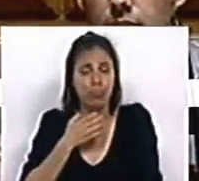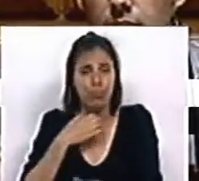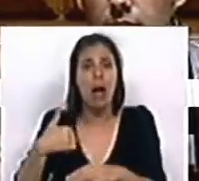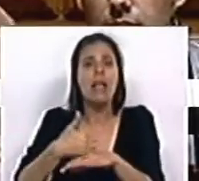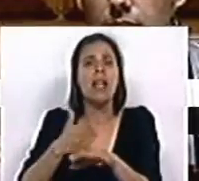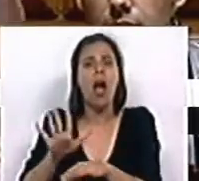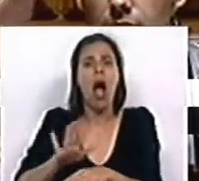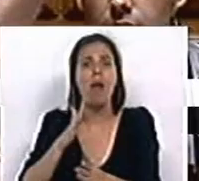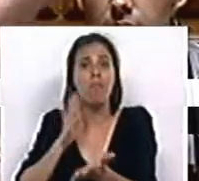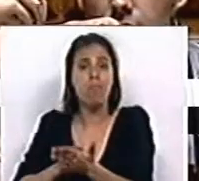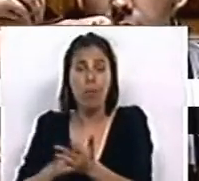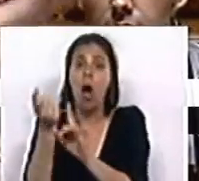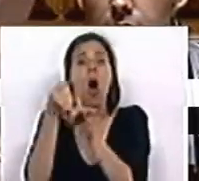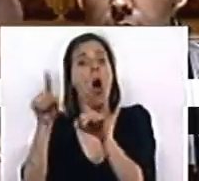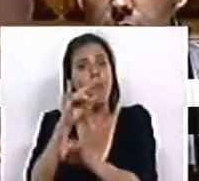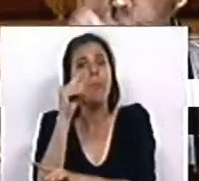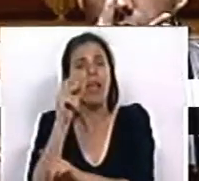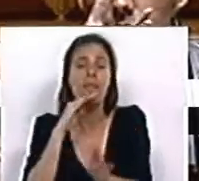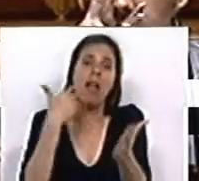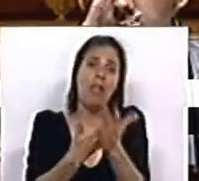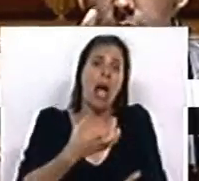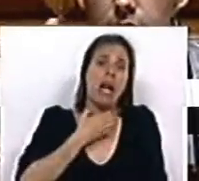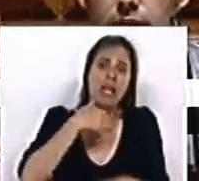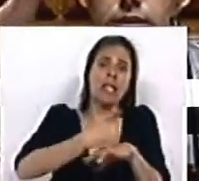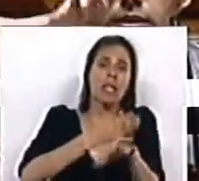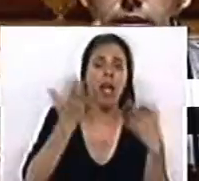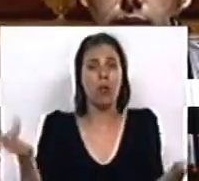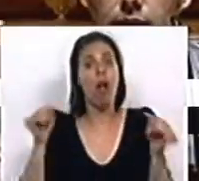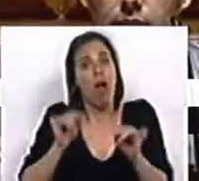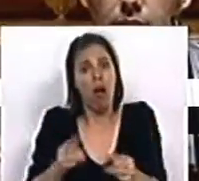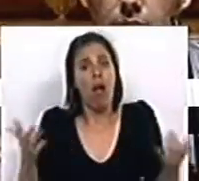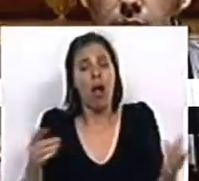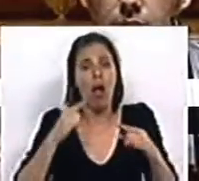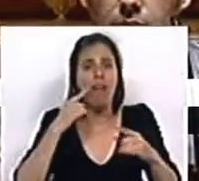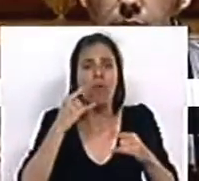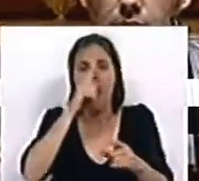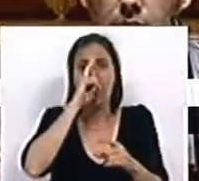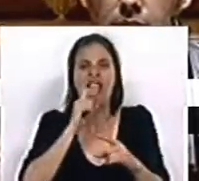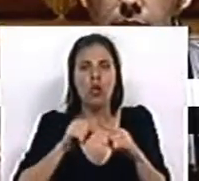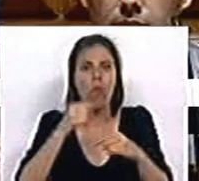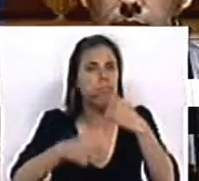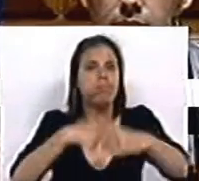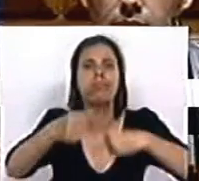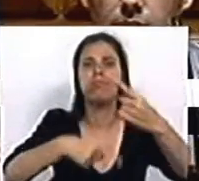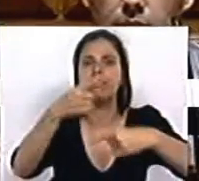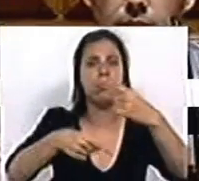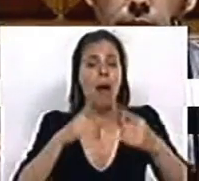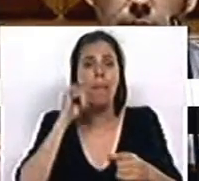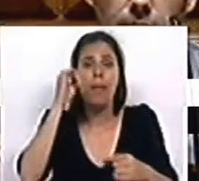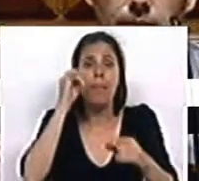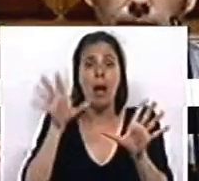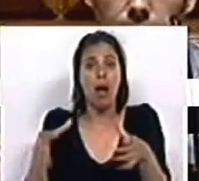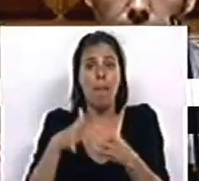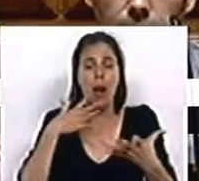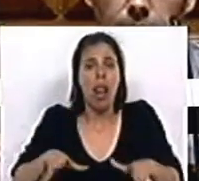setor da restauração, que com o aumento do IVA levam à crise no setor. E este é um ciclo vicioso que não foi admitido ainda